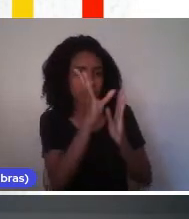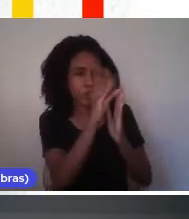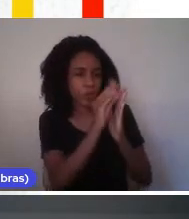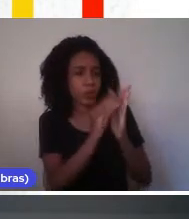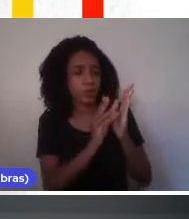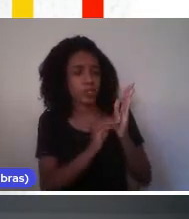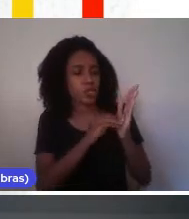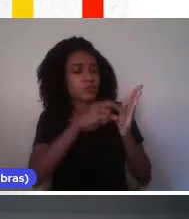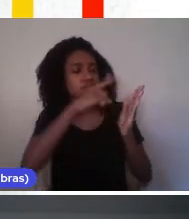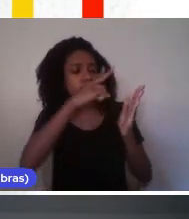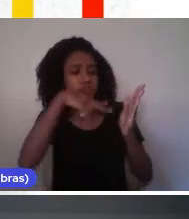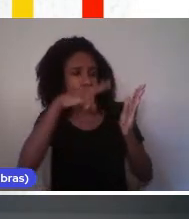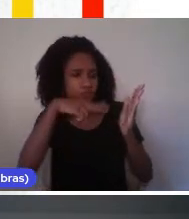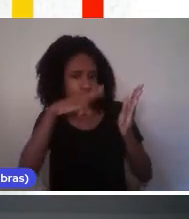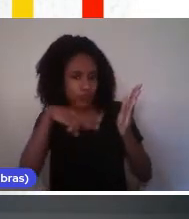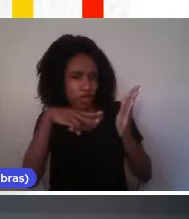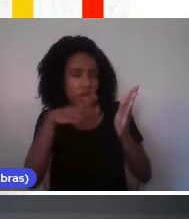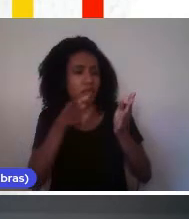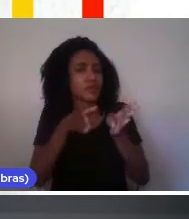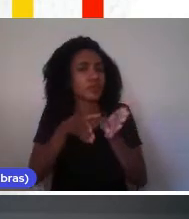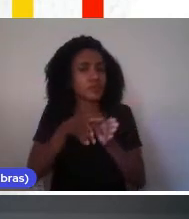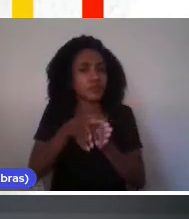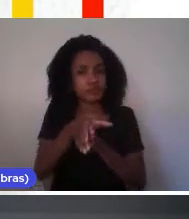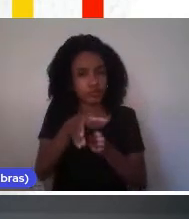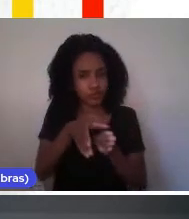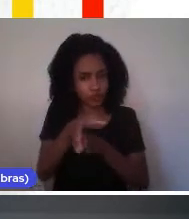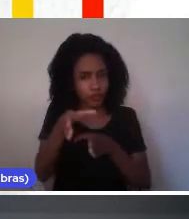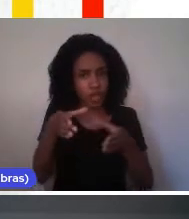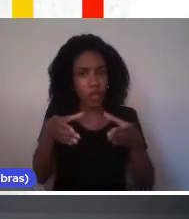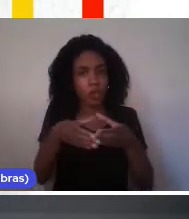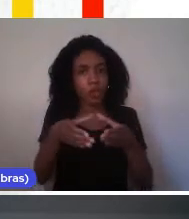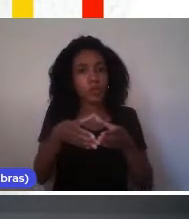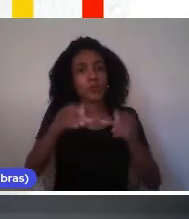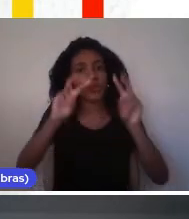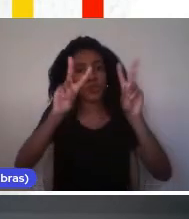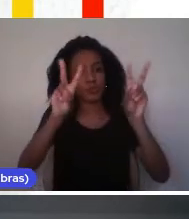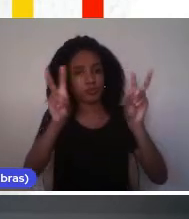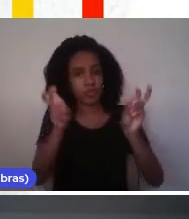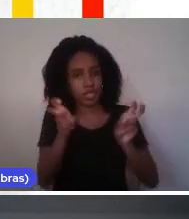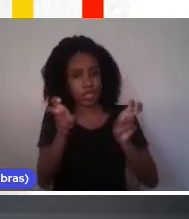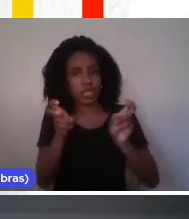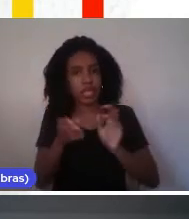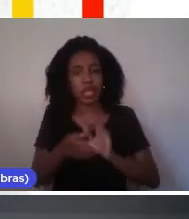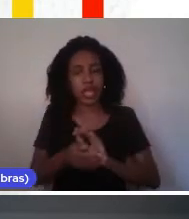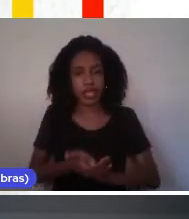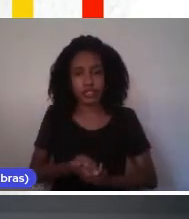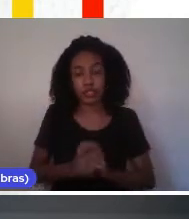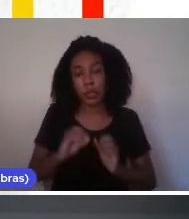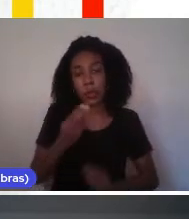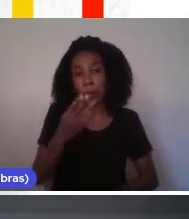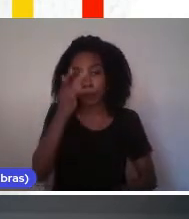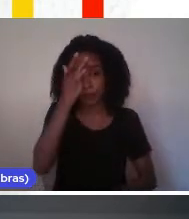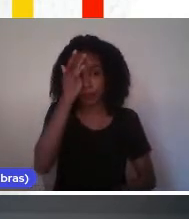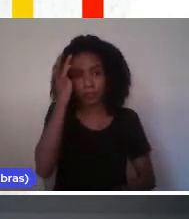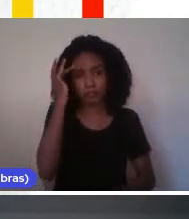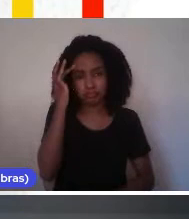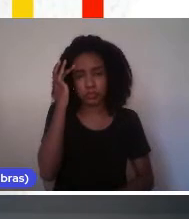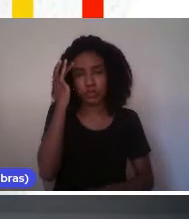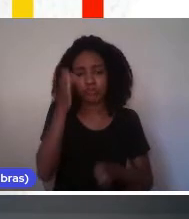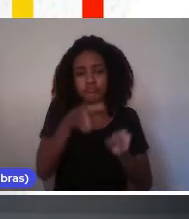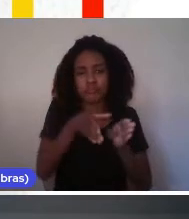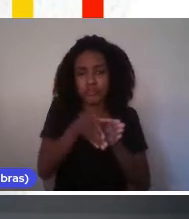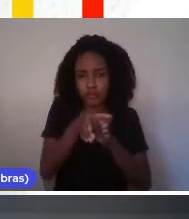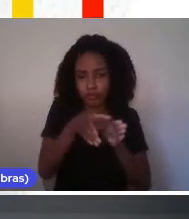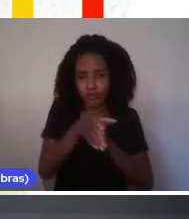partir de parecer do núcleo temático ou pareceristas ad hocs, ficha de avaliação